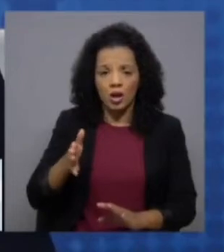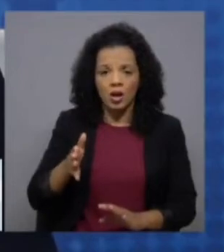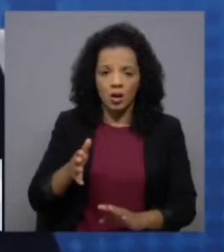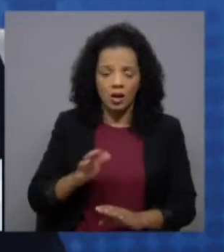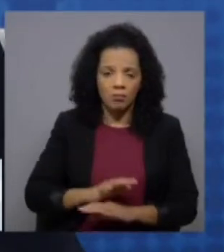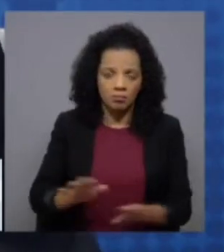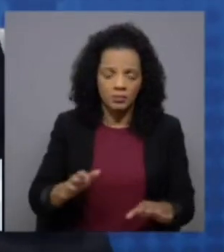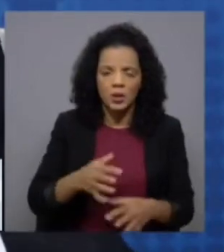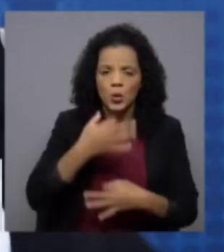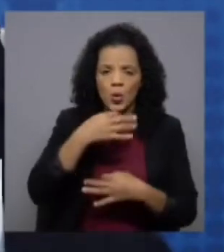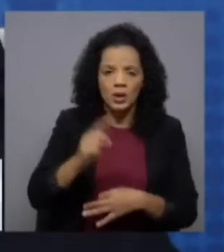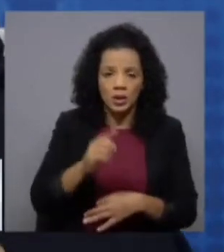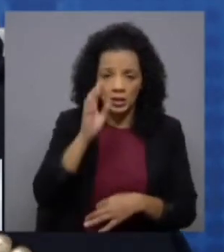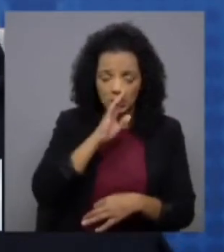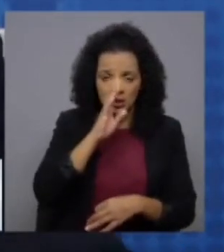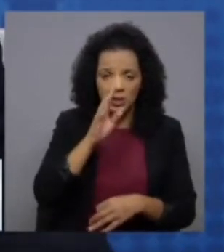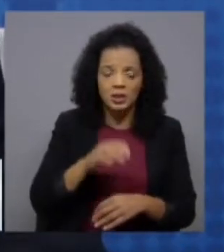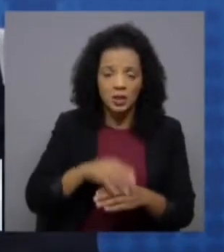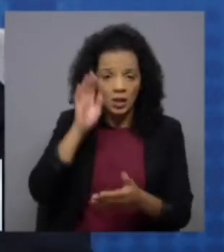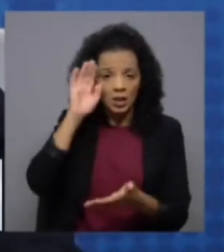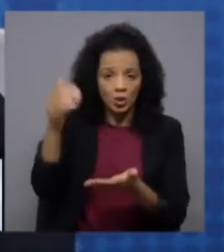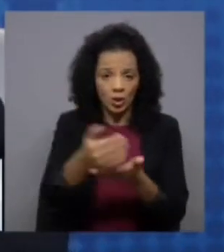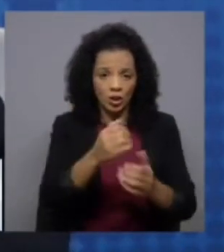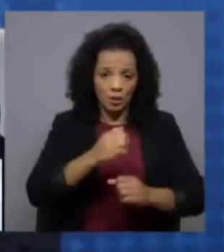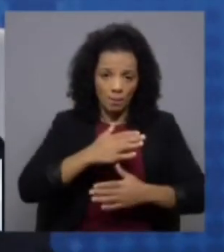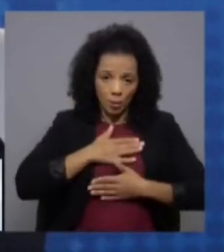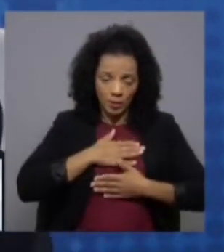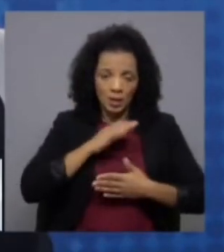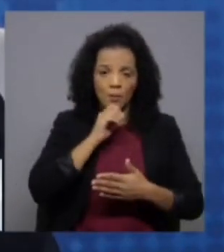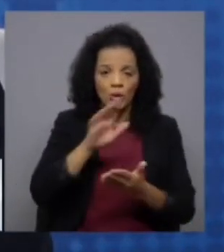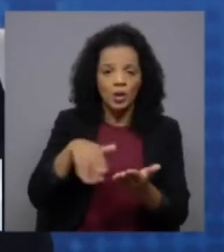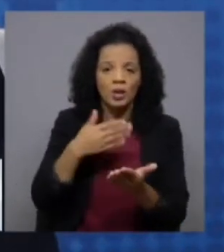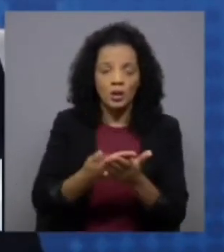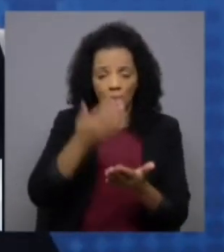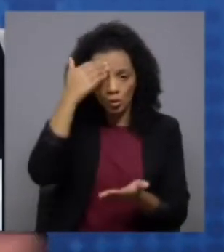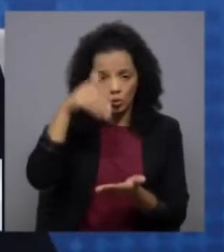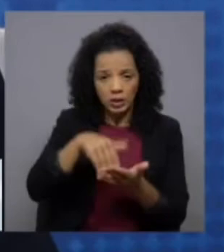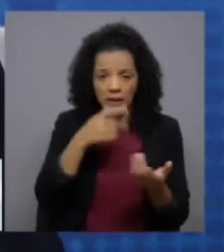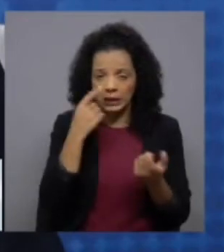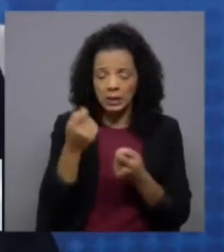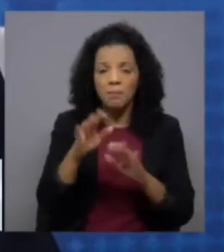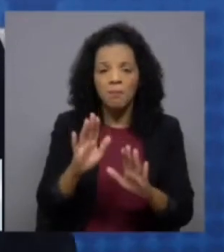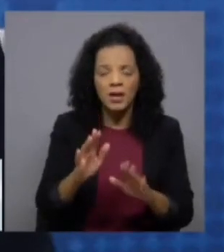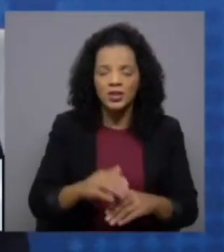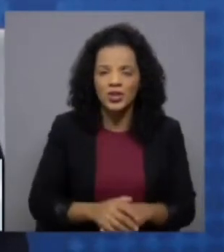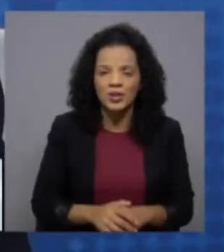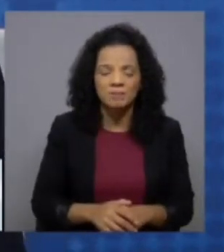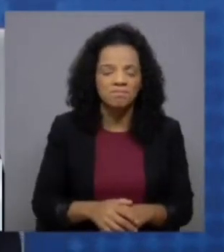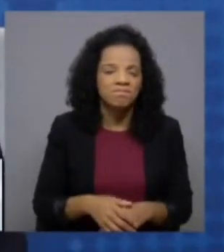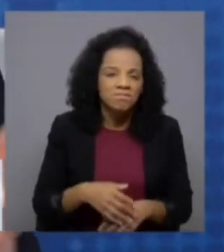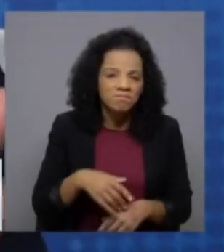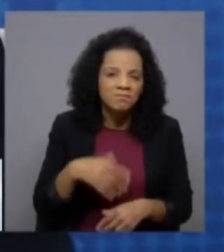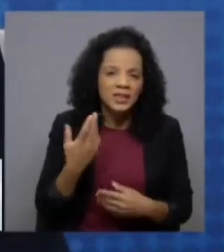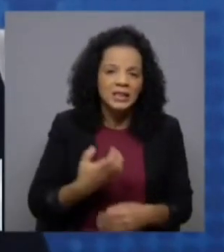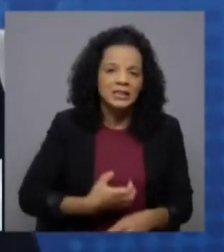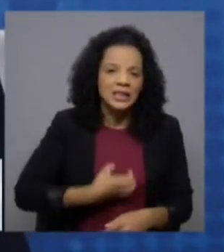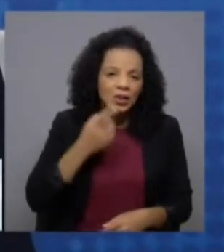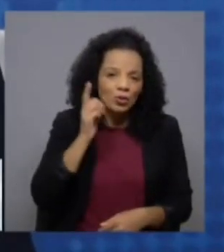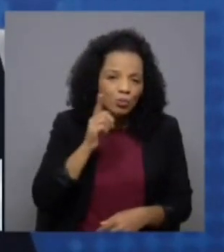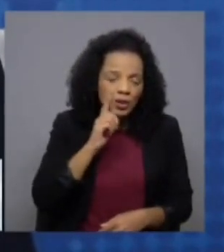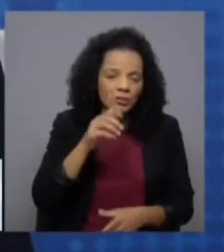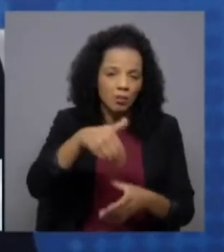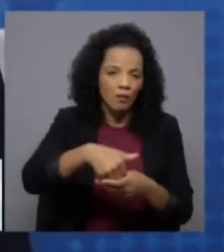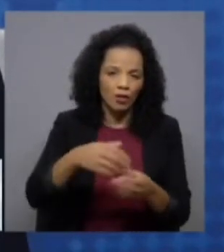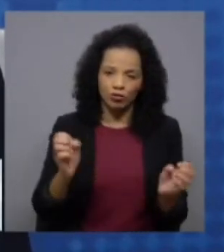que se mesmo que a sondagem fosse feita por mim poderia dar um resultado desse género mas isso não tem significado particular para o